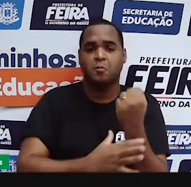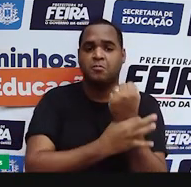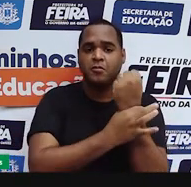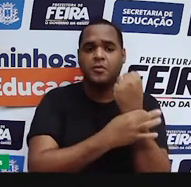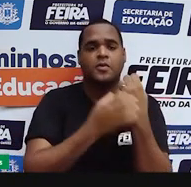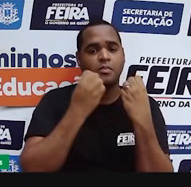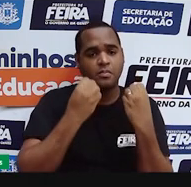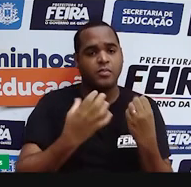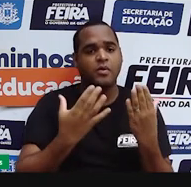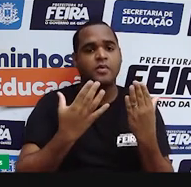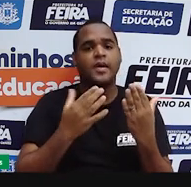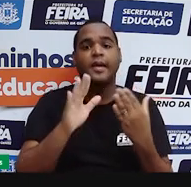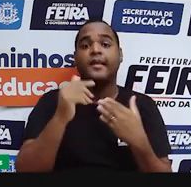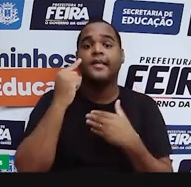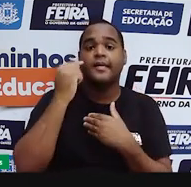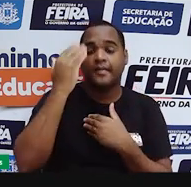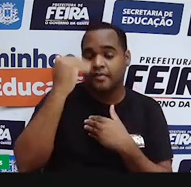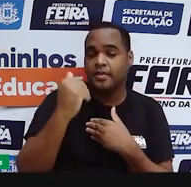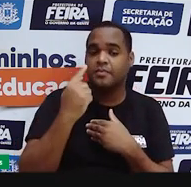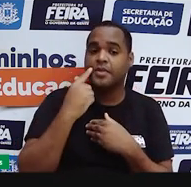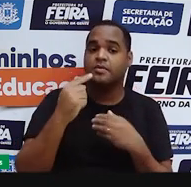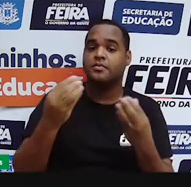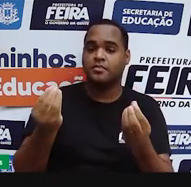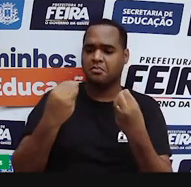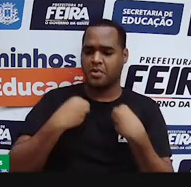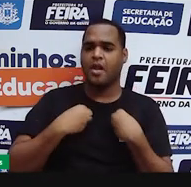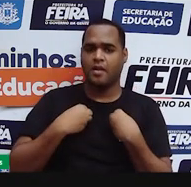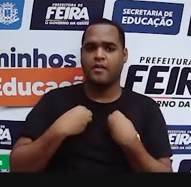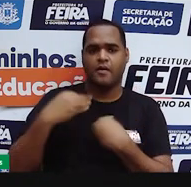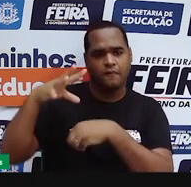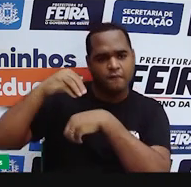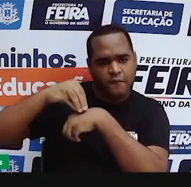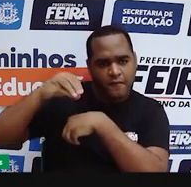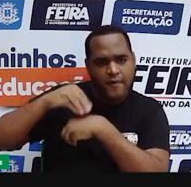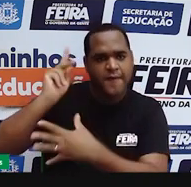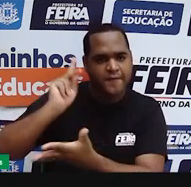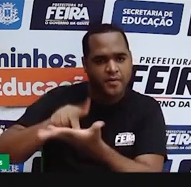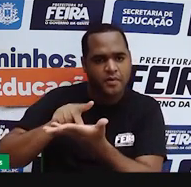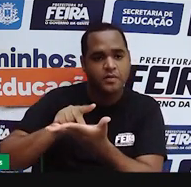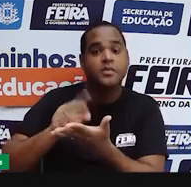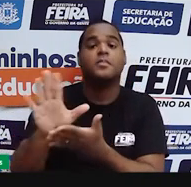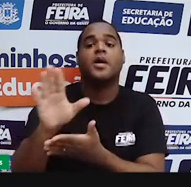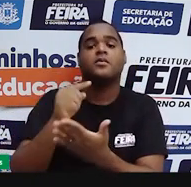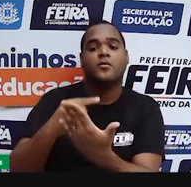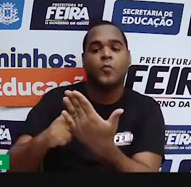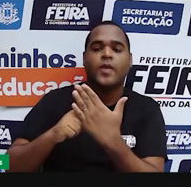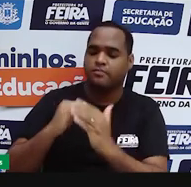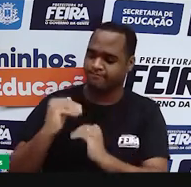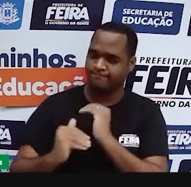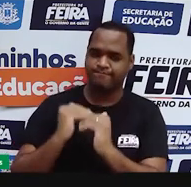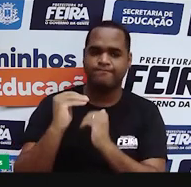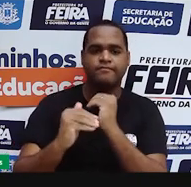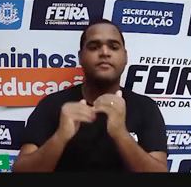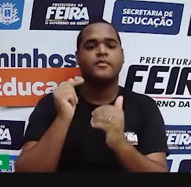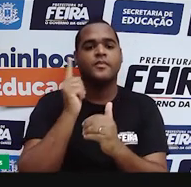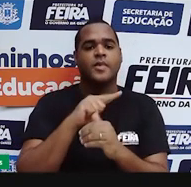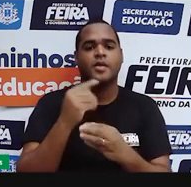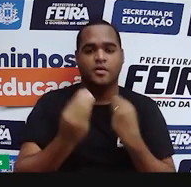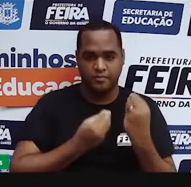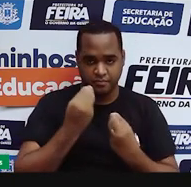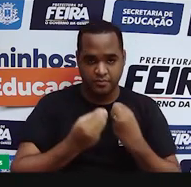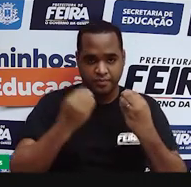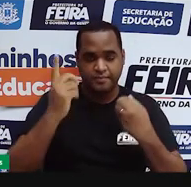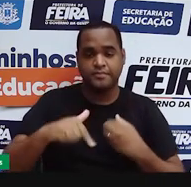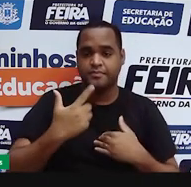saber se aquilo que a gente recebeu é uma informação verdadeira. E para nos ajudar nesse processo, a gente tem mais uma